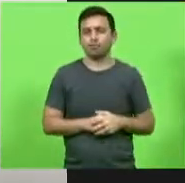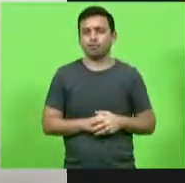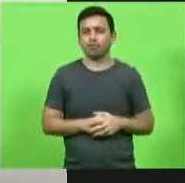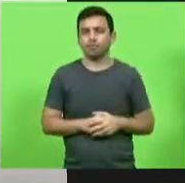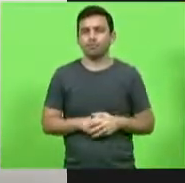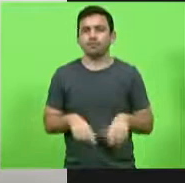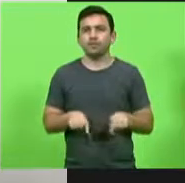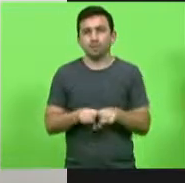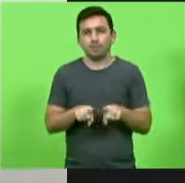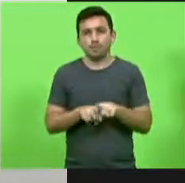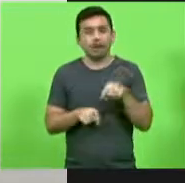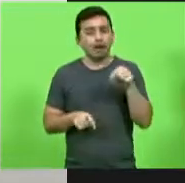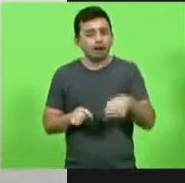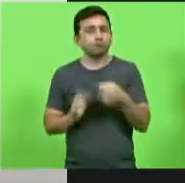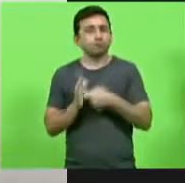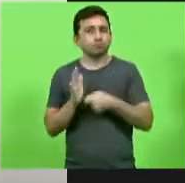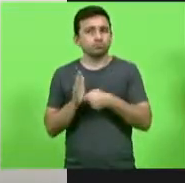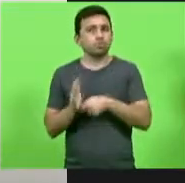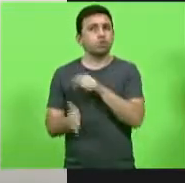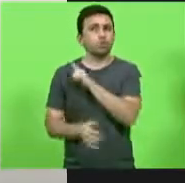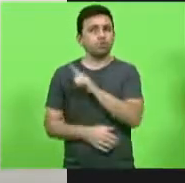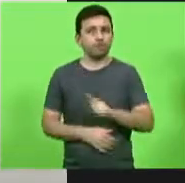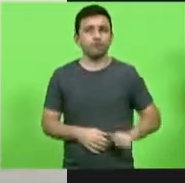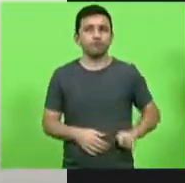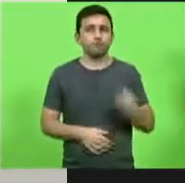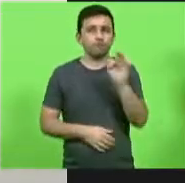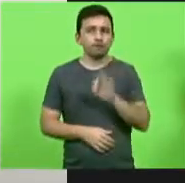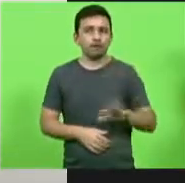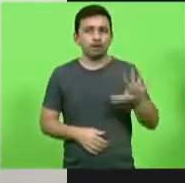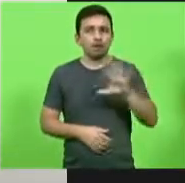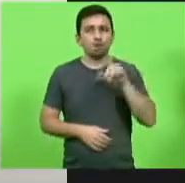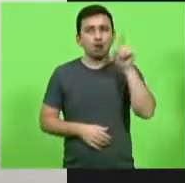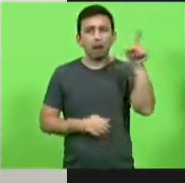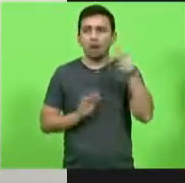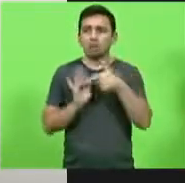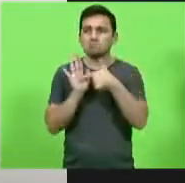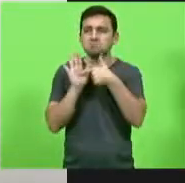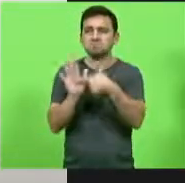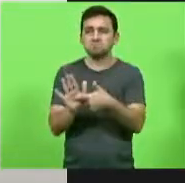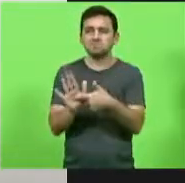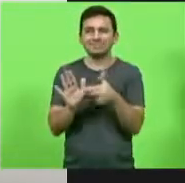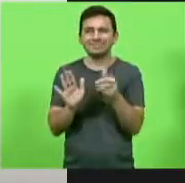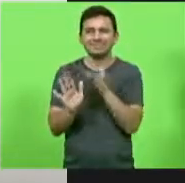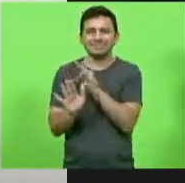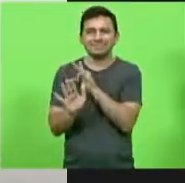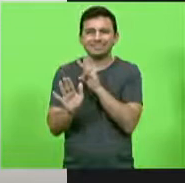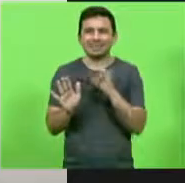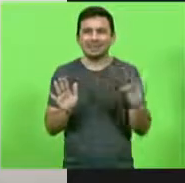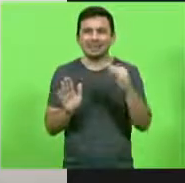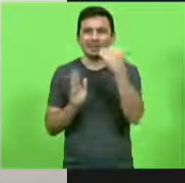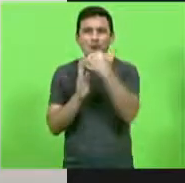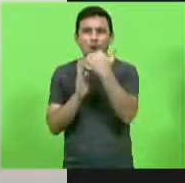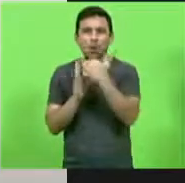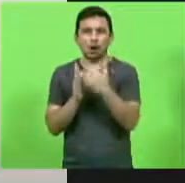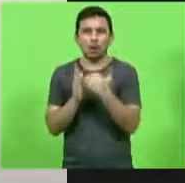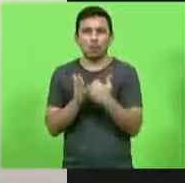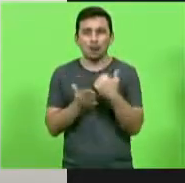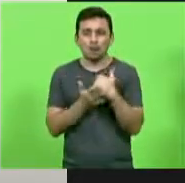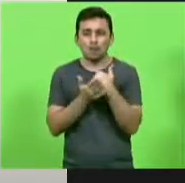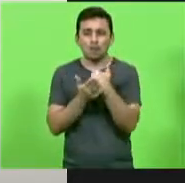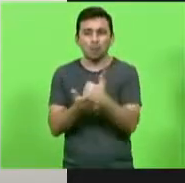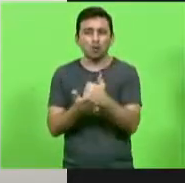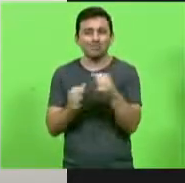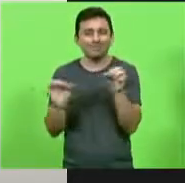vai a nossa cobrança ao governo federal que não apresentou nenhum programa de apoio ao